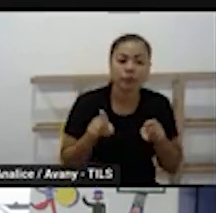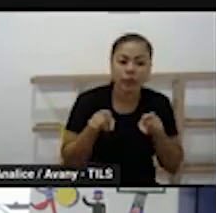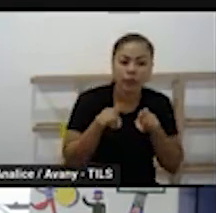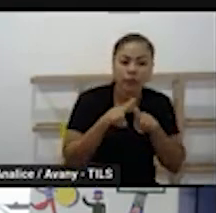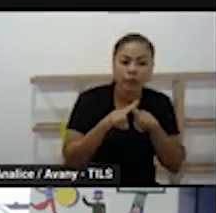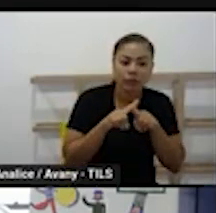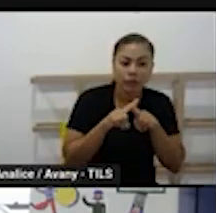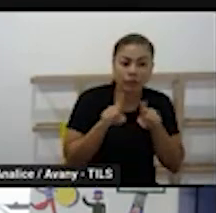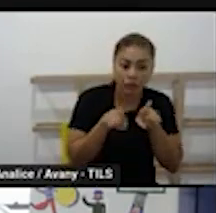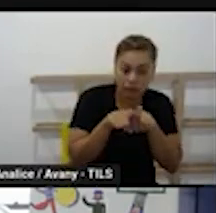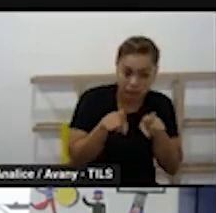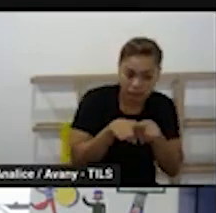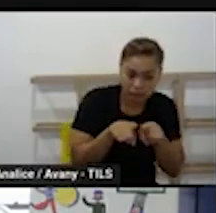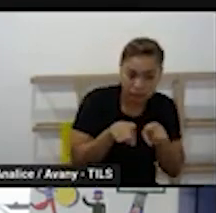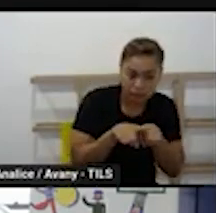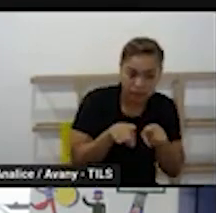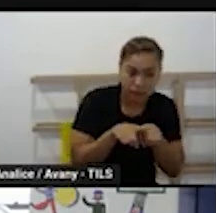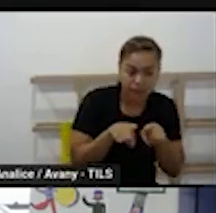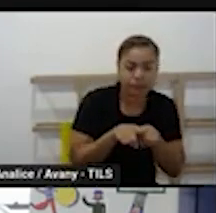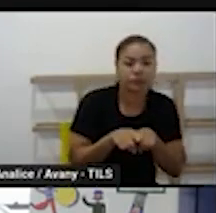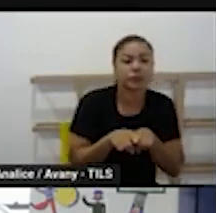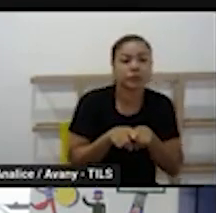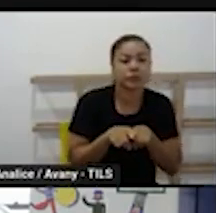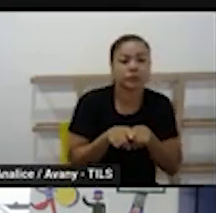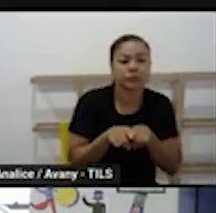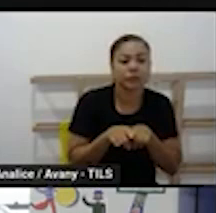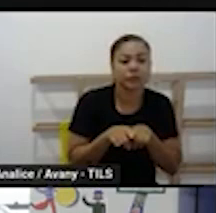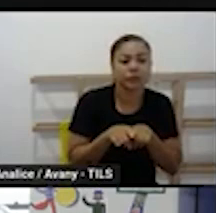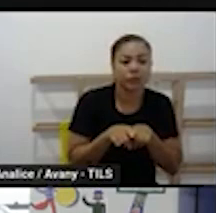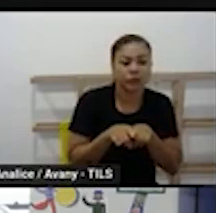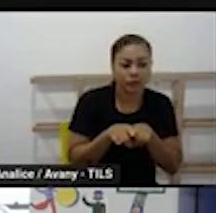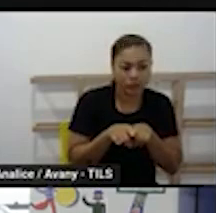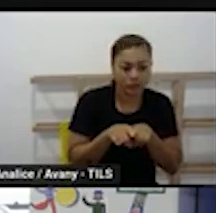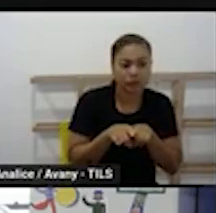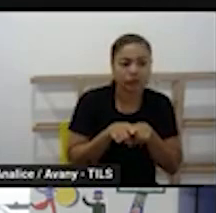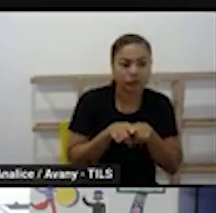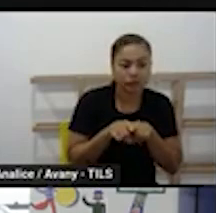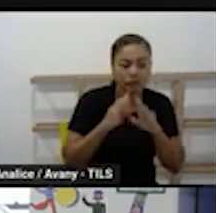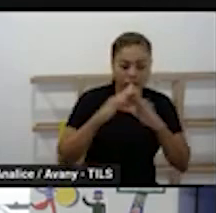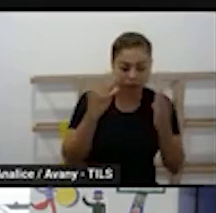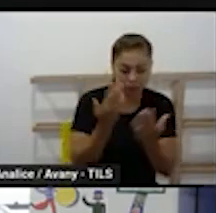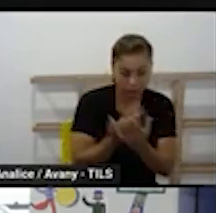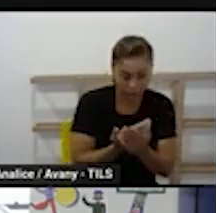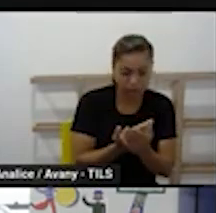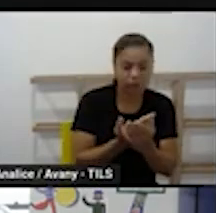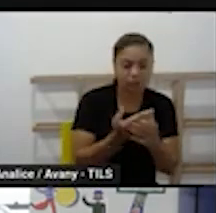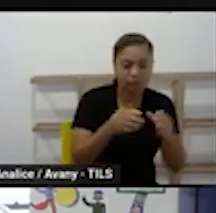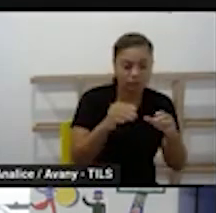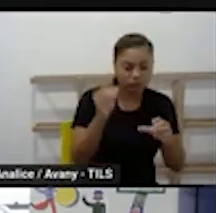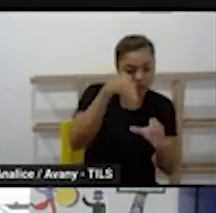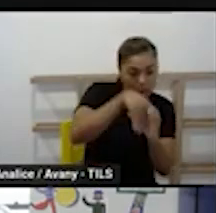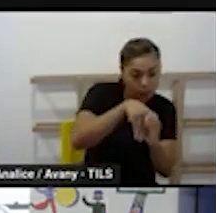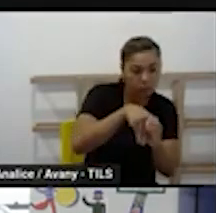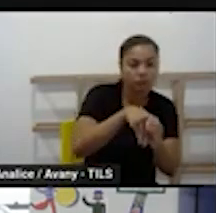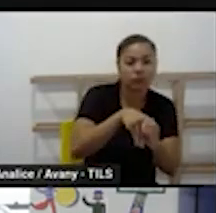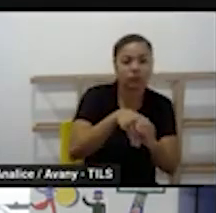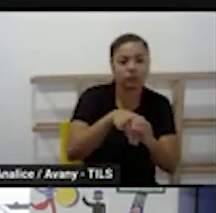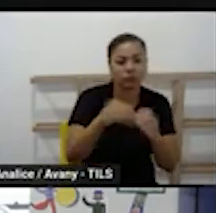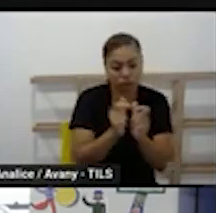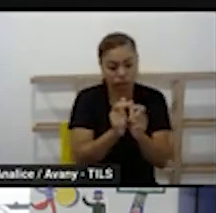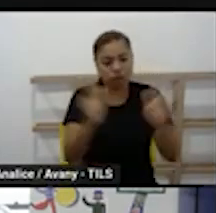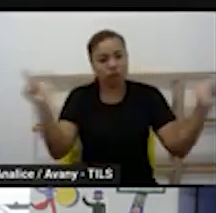que essa rotina da sala de aula está dentro de rotinas maiores como a rotina da escola que cada rotina que cada escola tem uma realidade